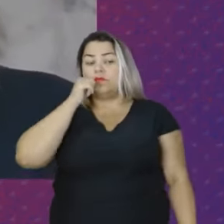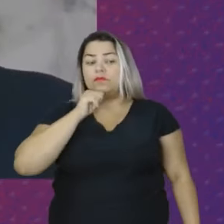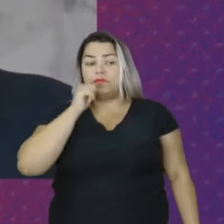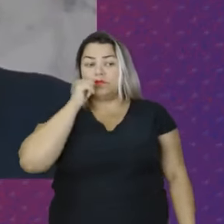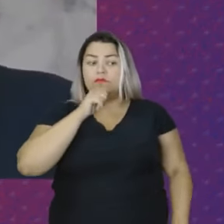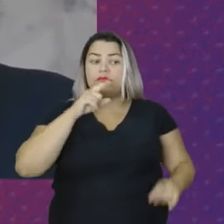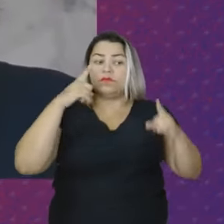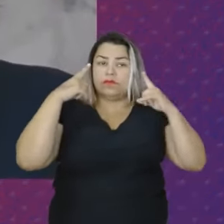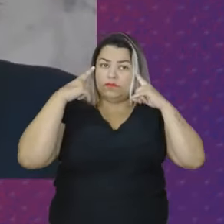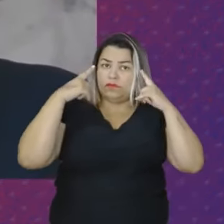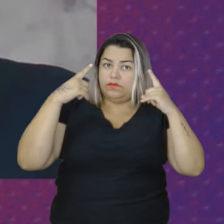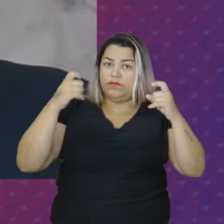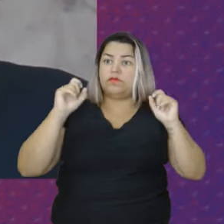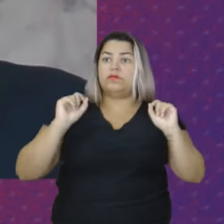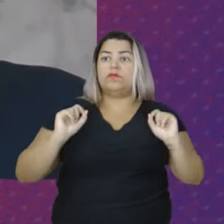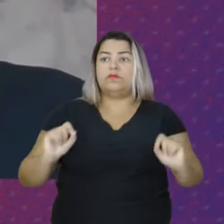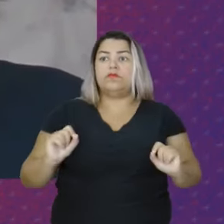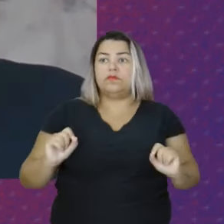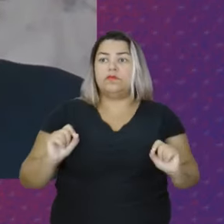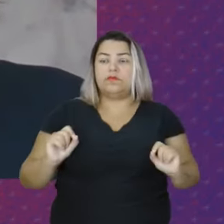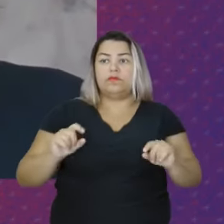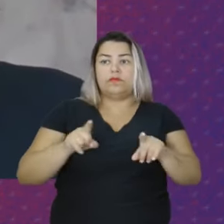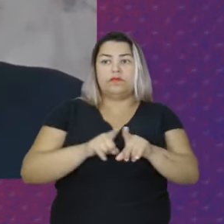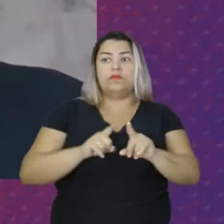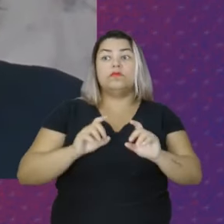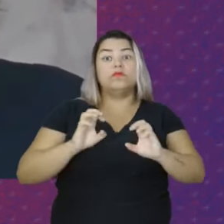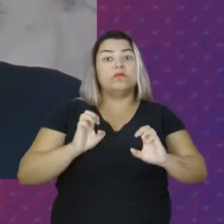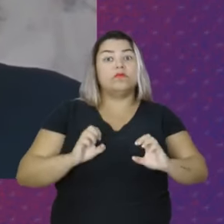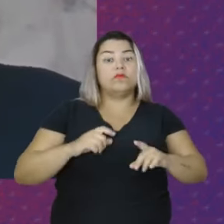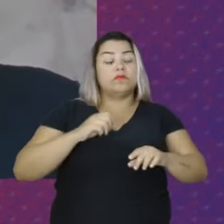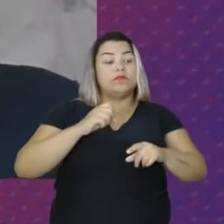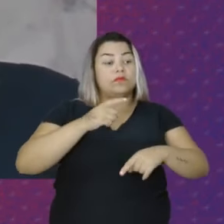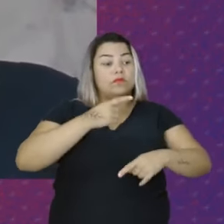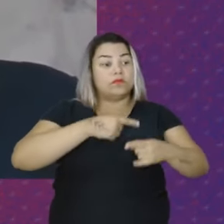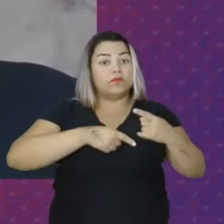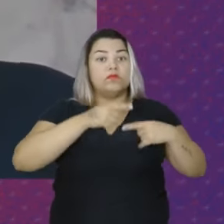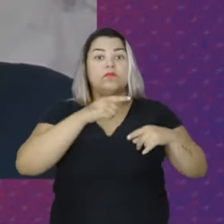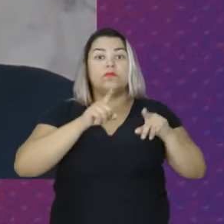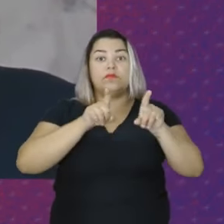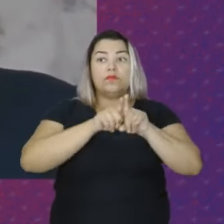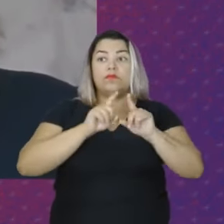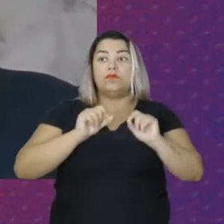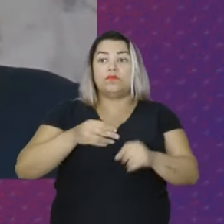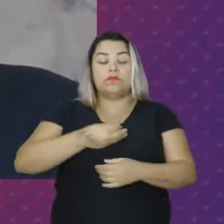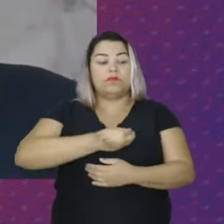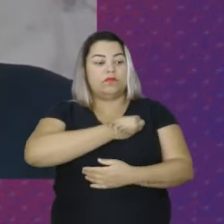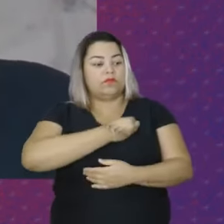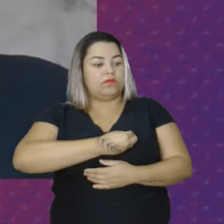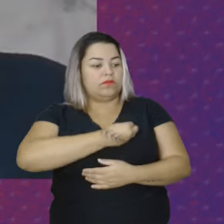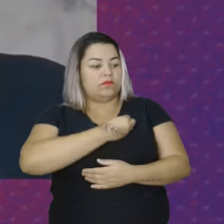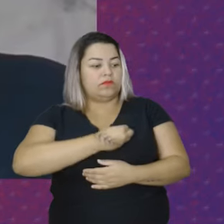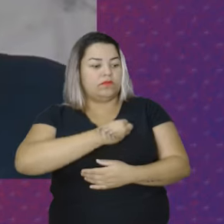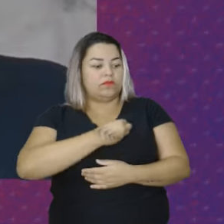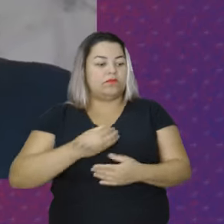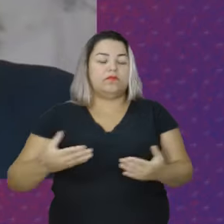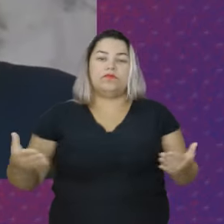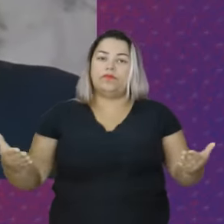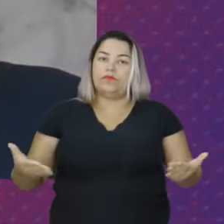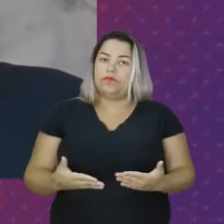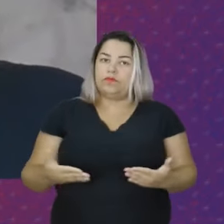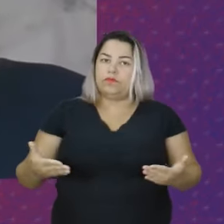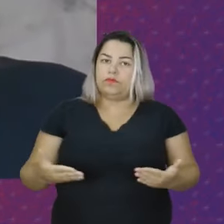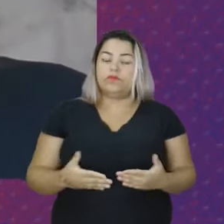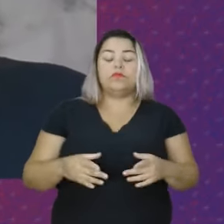situação de violência De reestruturação e construção da sua vida E agora, mais recentemente,